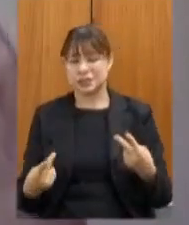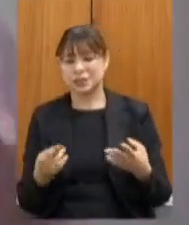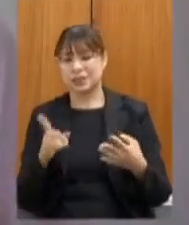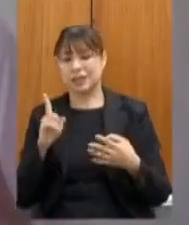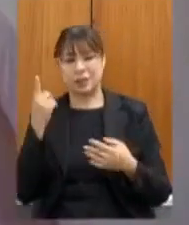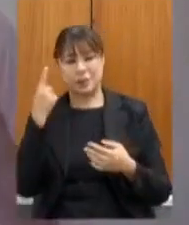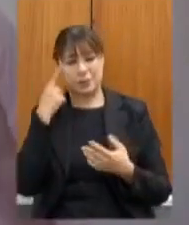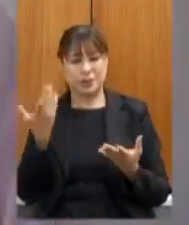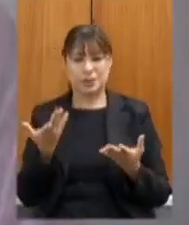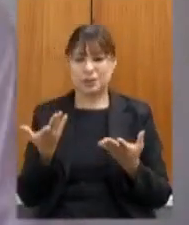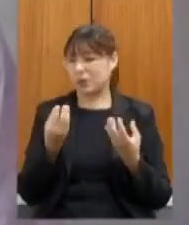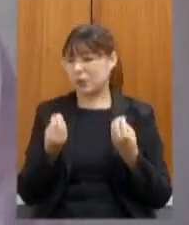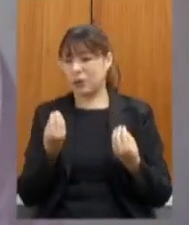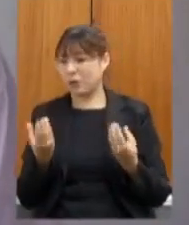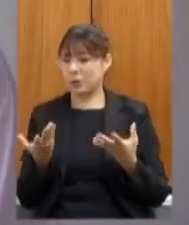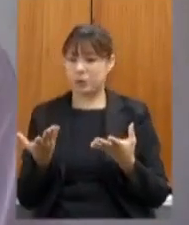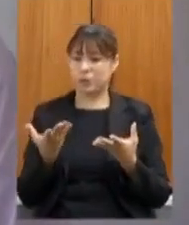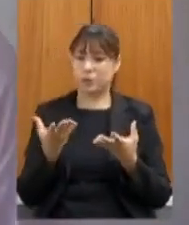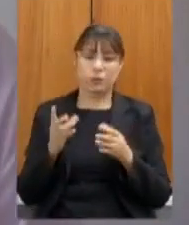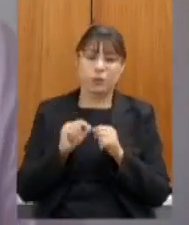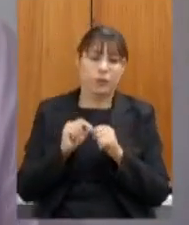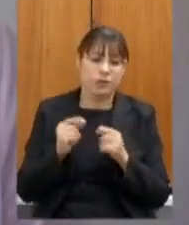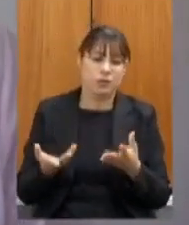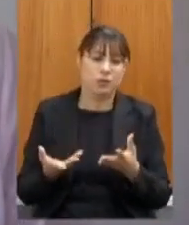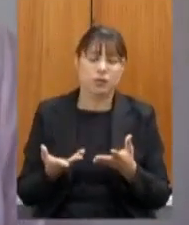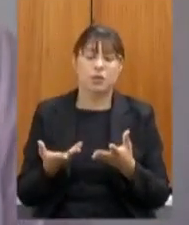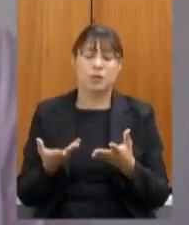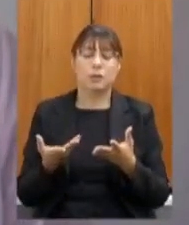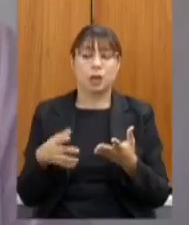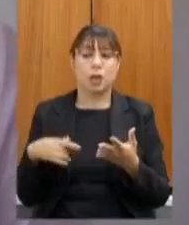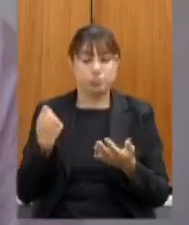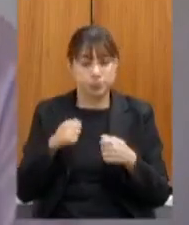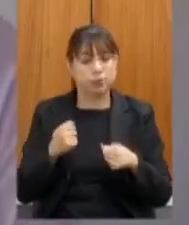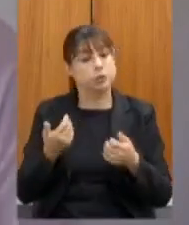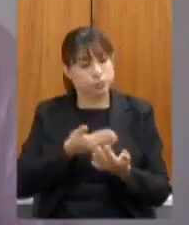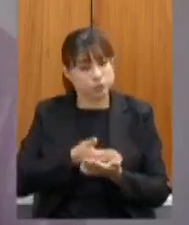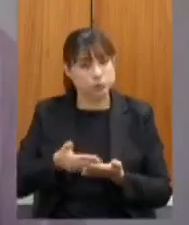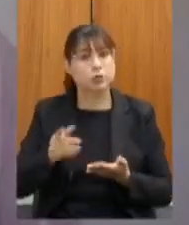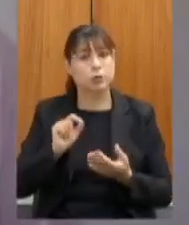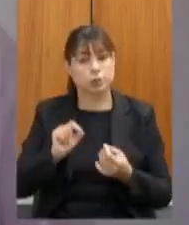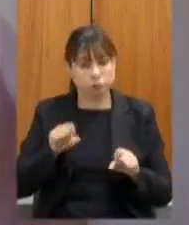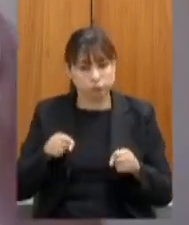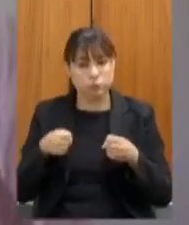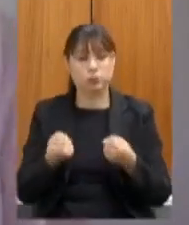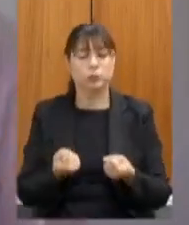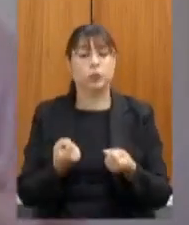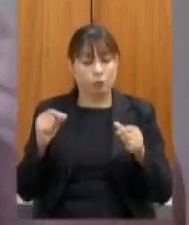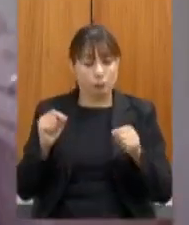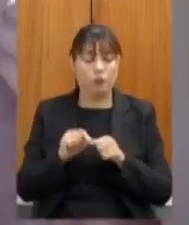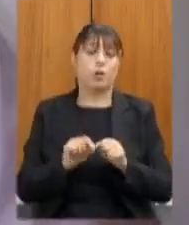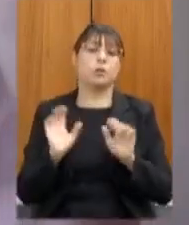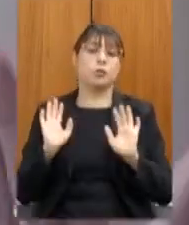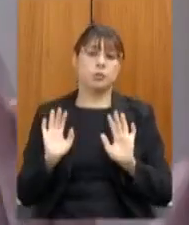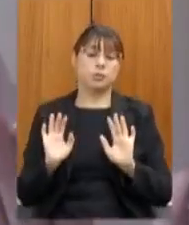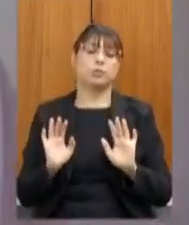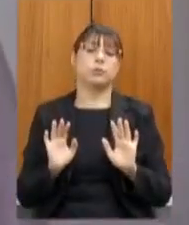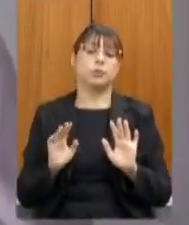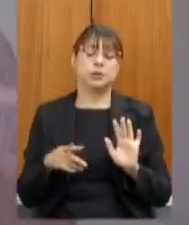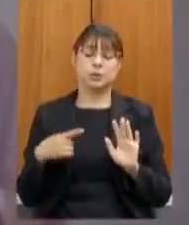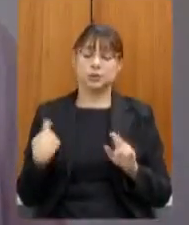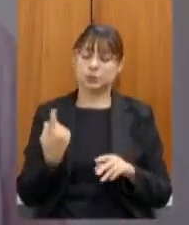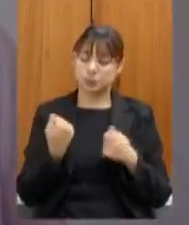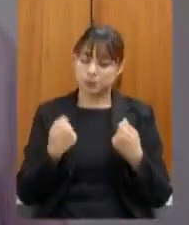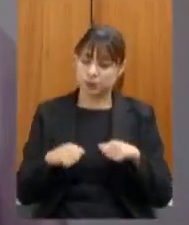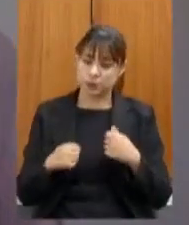inclusão mas como se vai fazer então o nosso esforço agora vem sendo também nesse processo de avanço